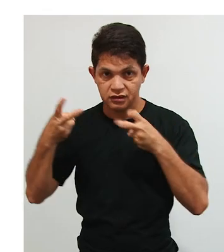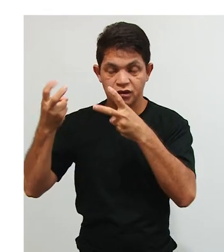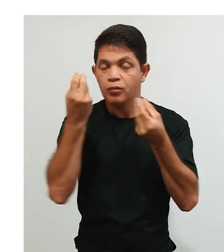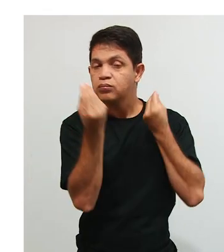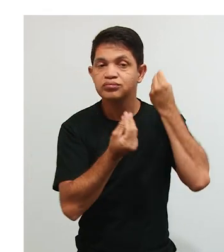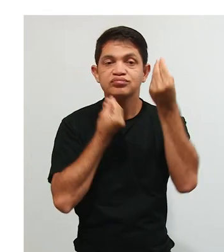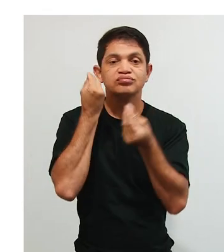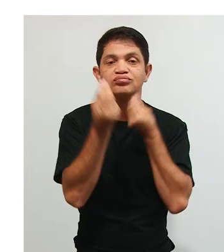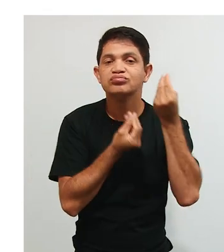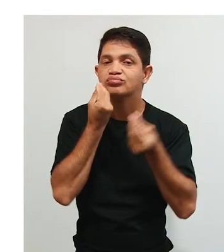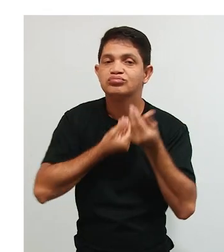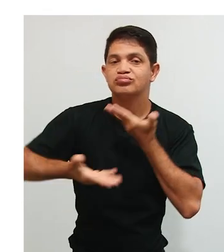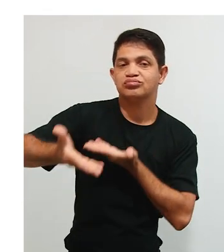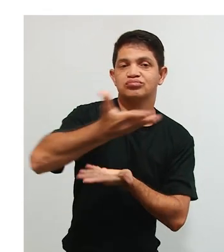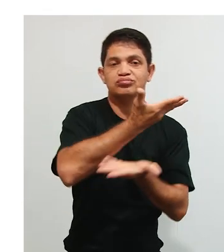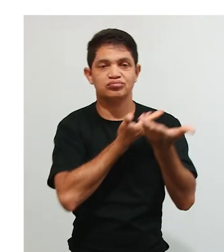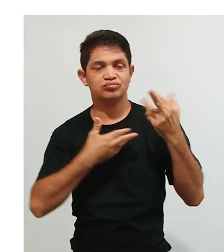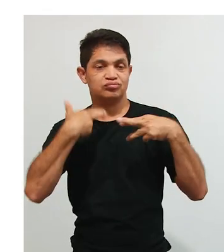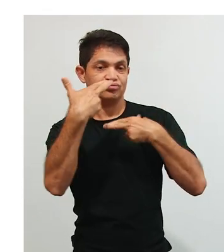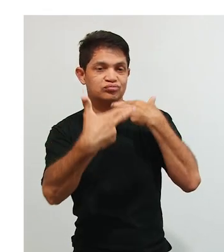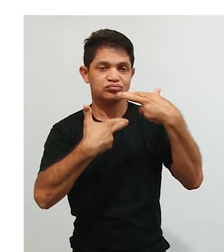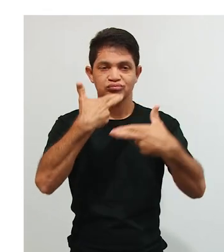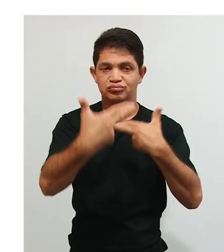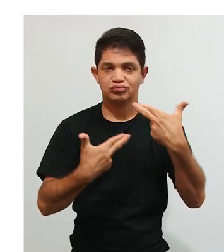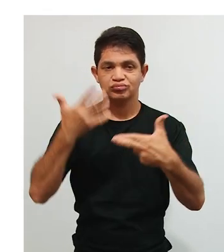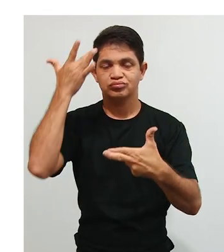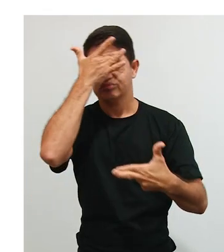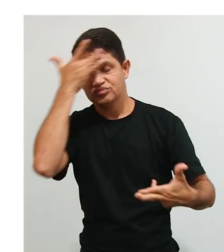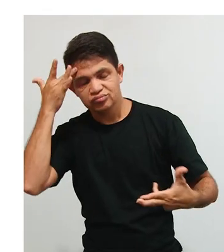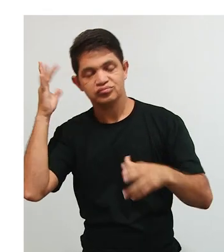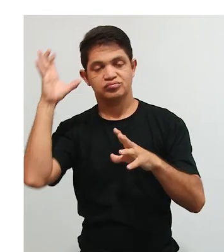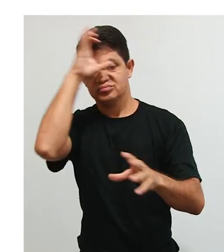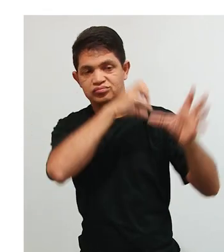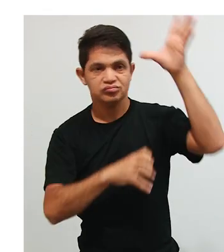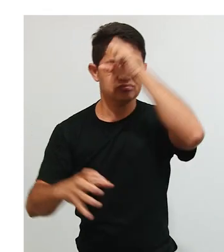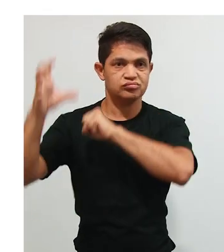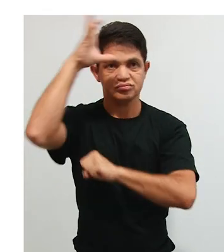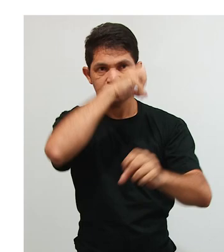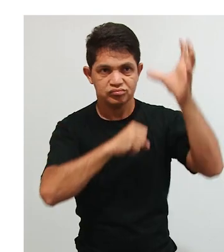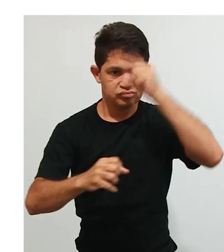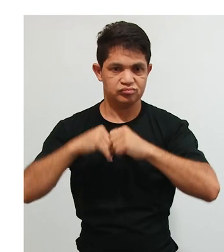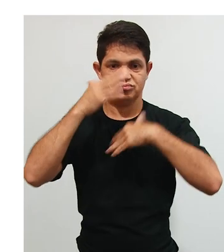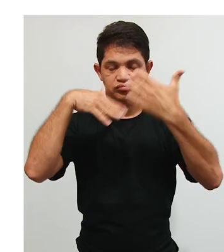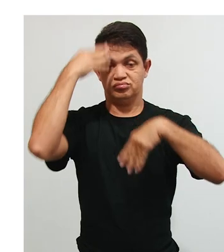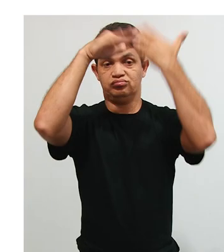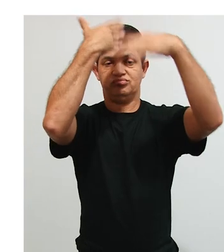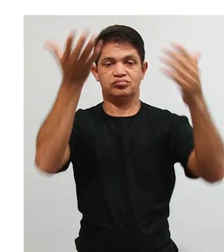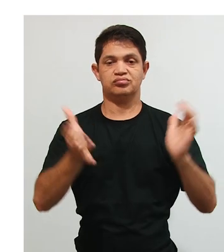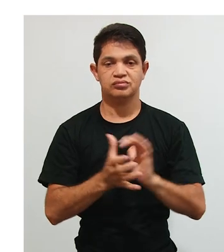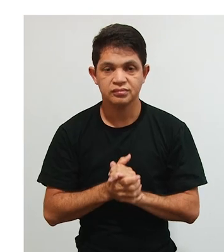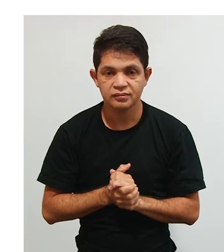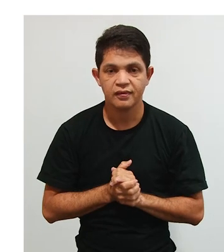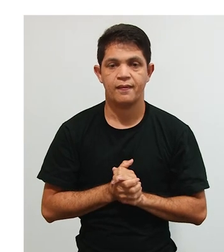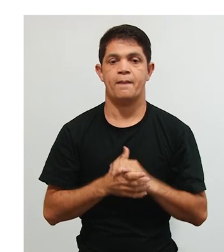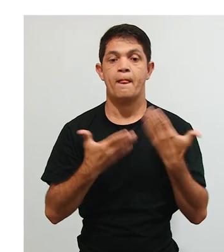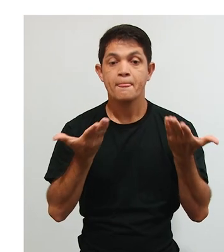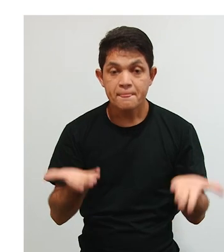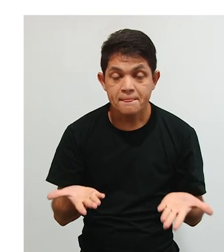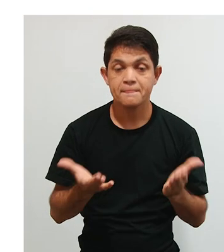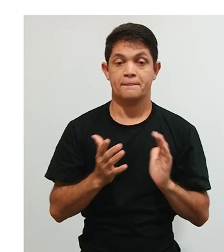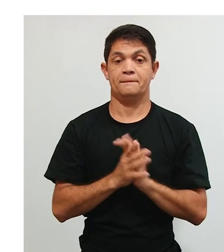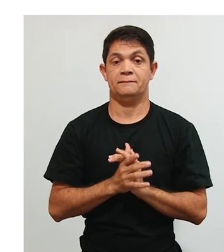essa relação da aprendizagem e o desenvolvimento? Então, o